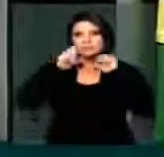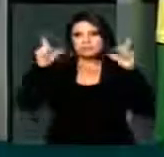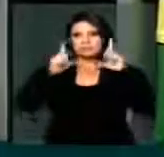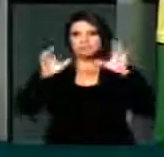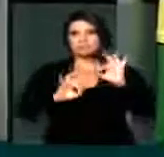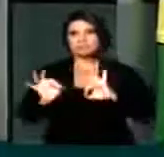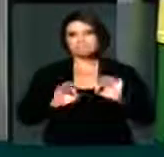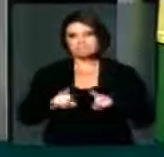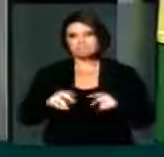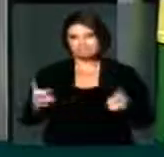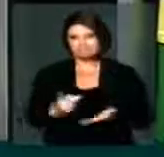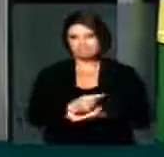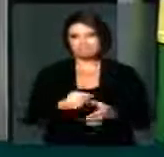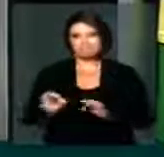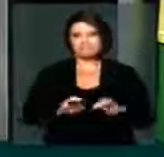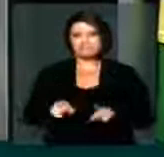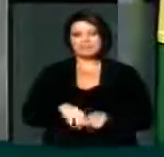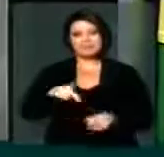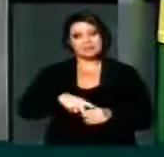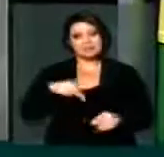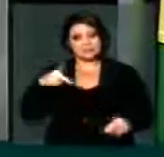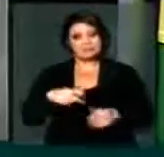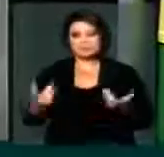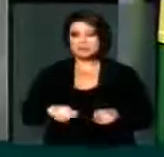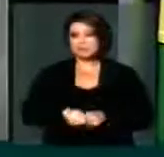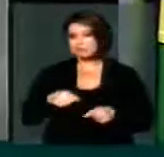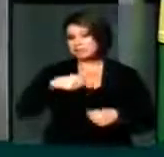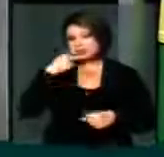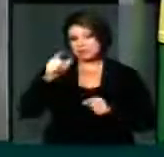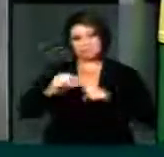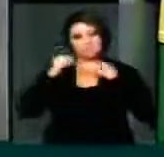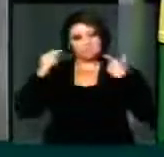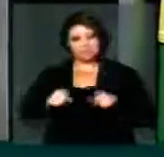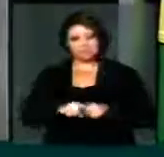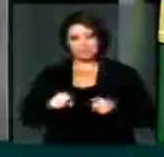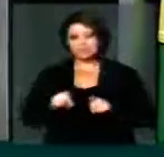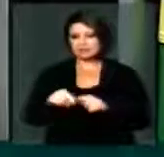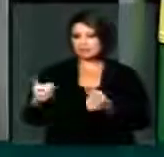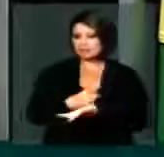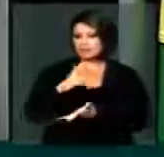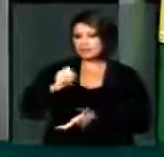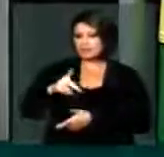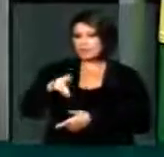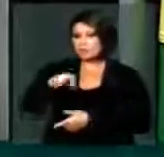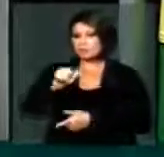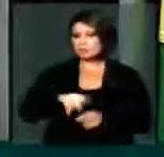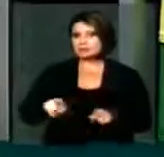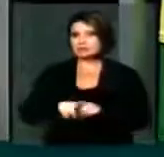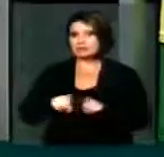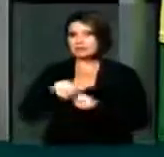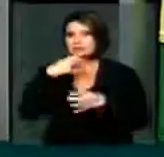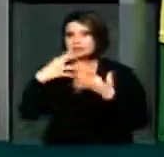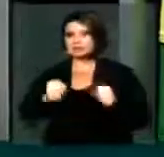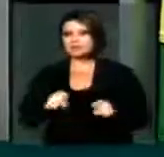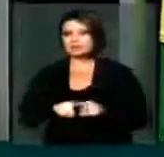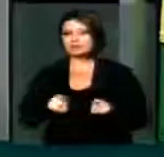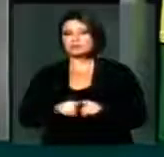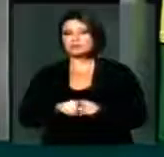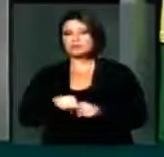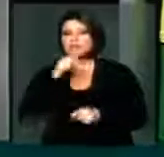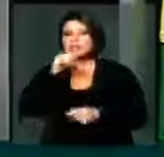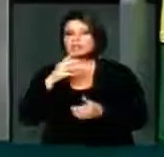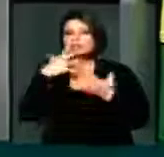da magnitude que toma de assalto a Petrobras. Não me venham com a premissa que a oposição não desceu do palanque, pois,